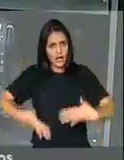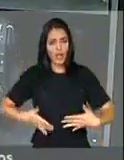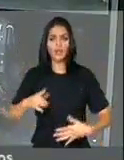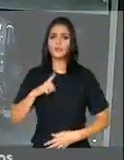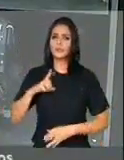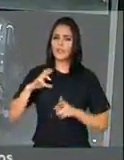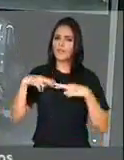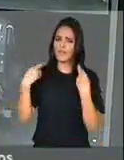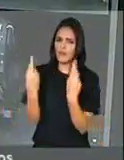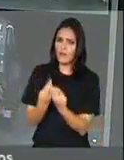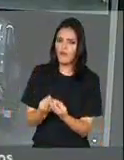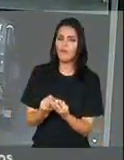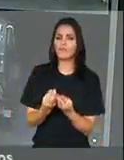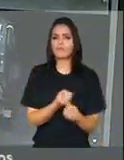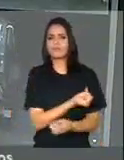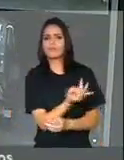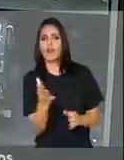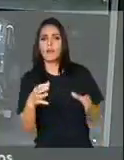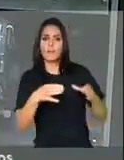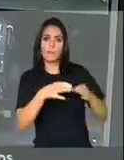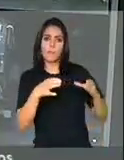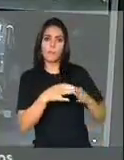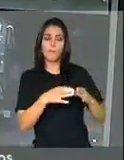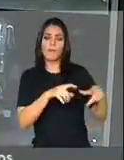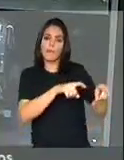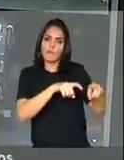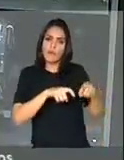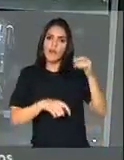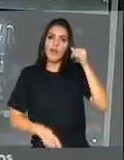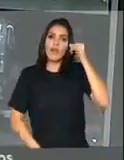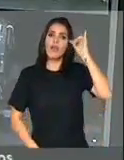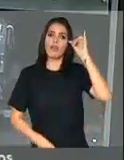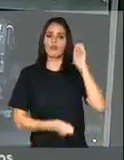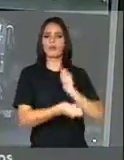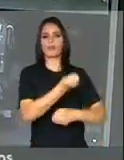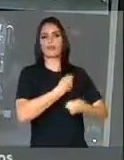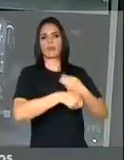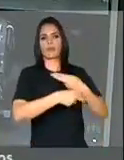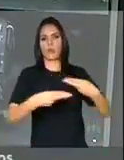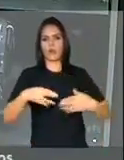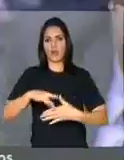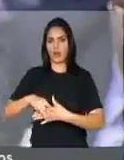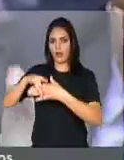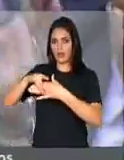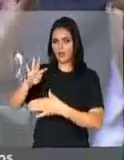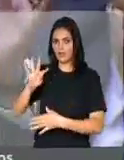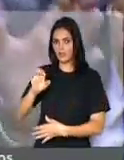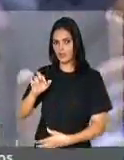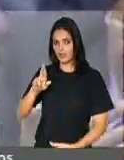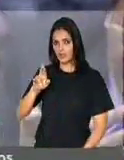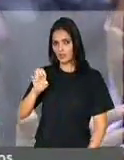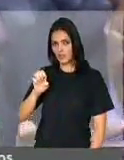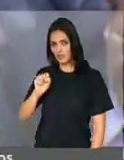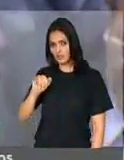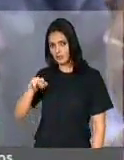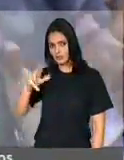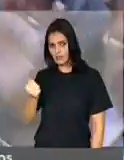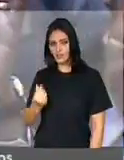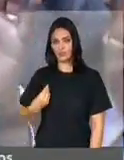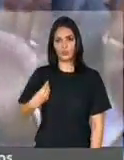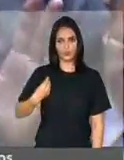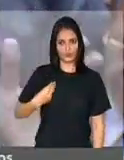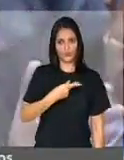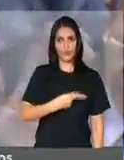tivemos reuniões com a bancada da Frente Parlamentar da Agropecuária, liderada pela deputada Terezinha, com o presidente Michel